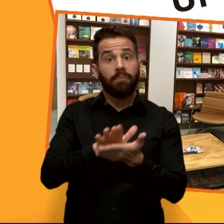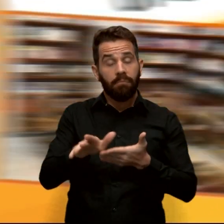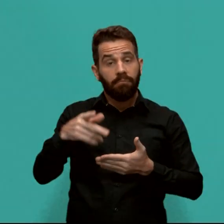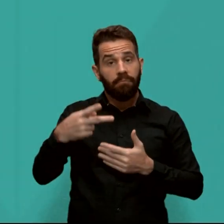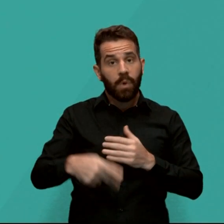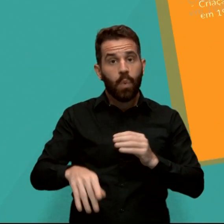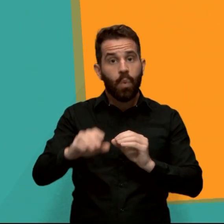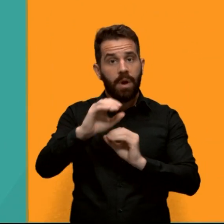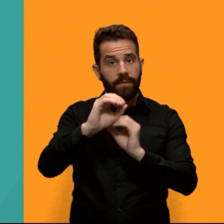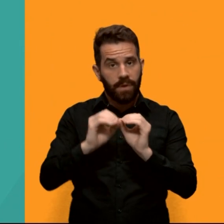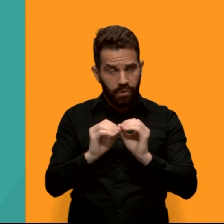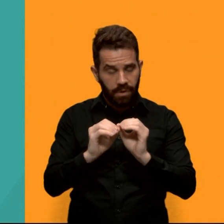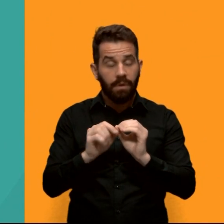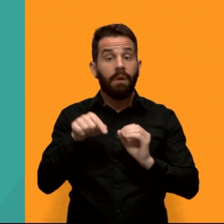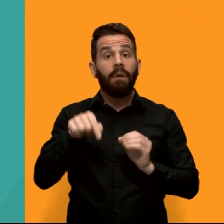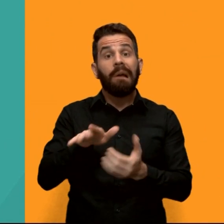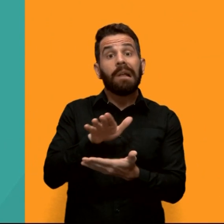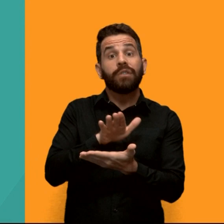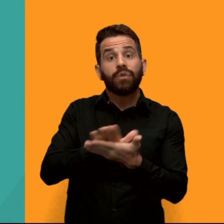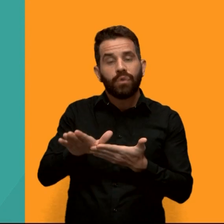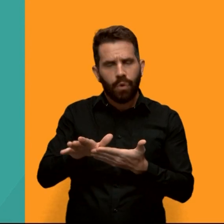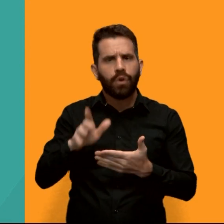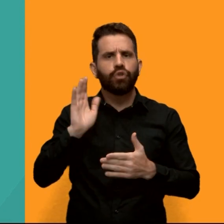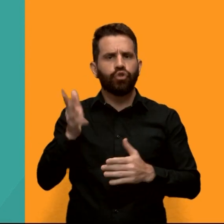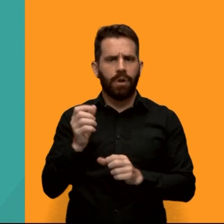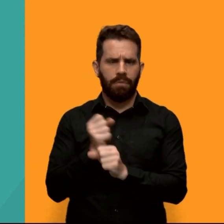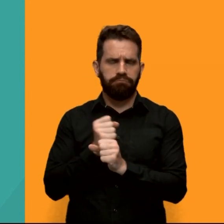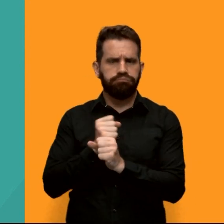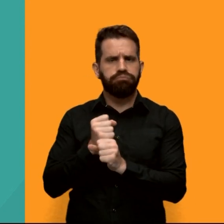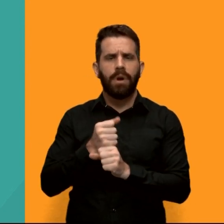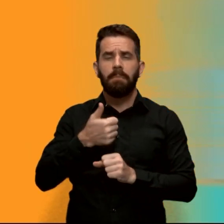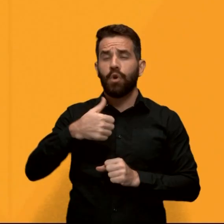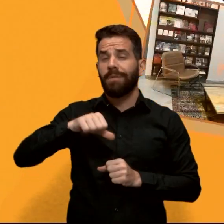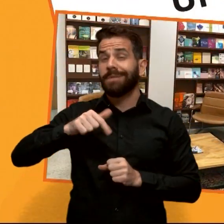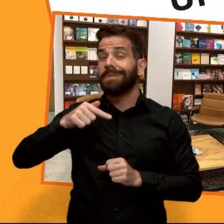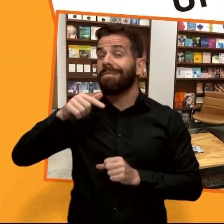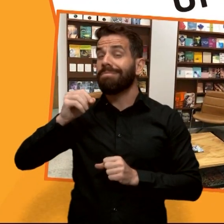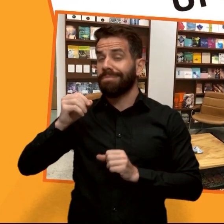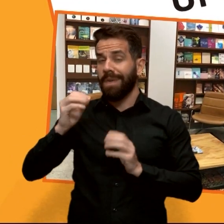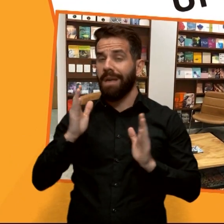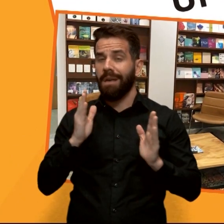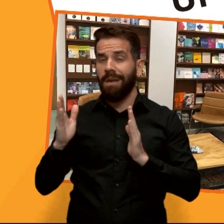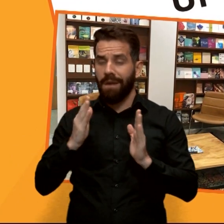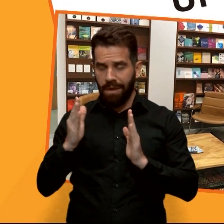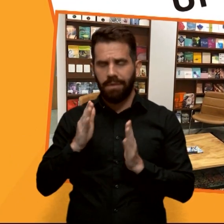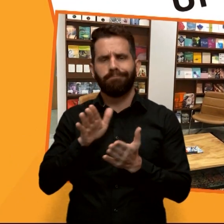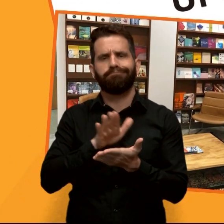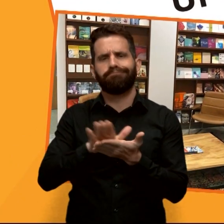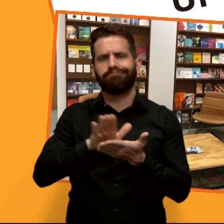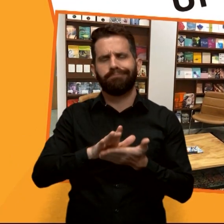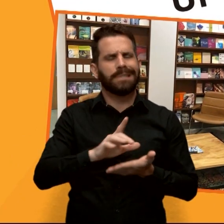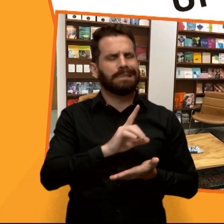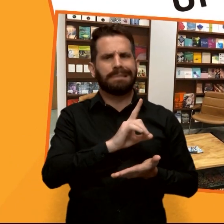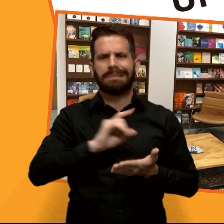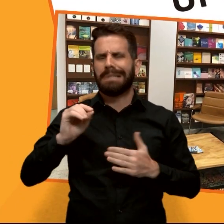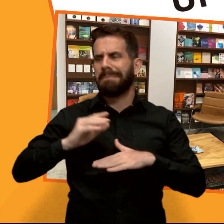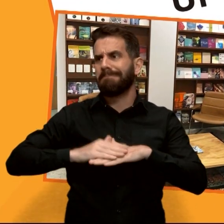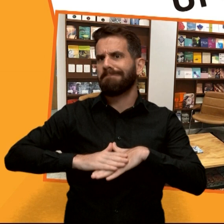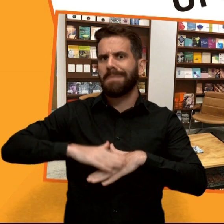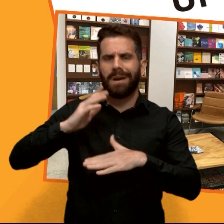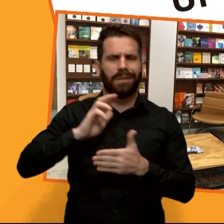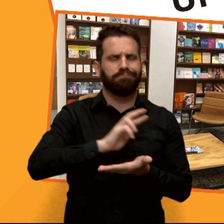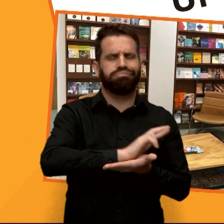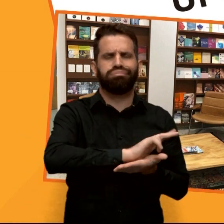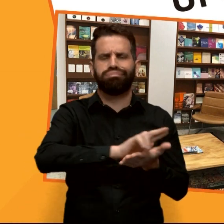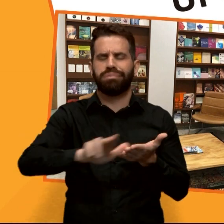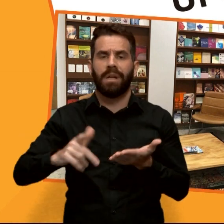UFG. A editora está na ativa desde a década de 70. Ela já publicou centenas de obras dos mais variados